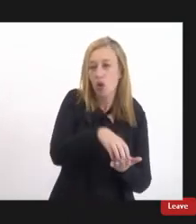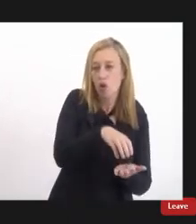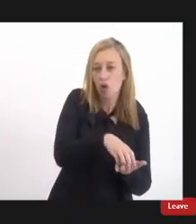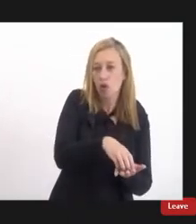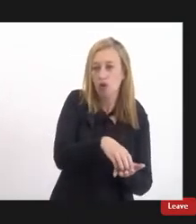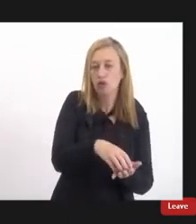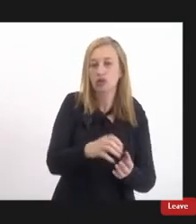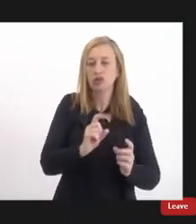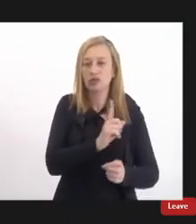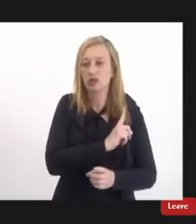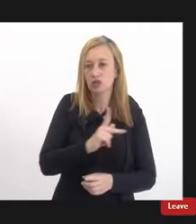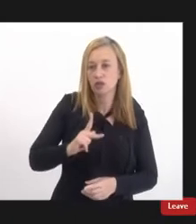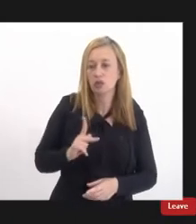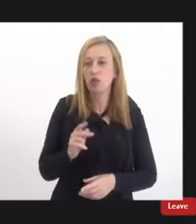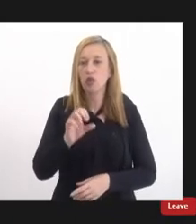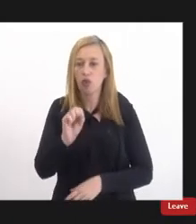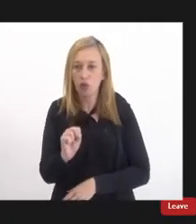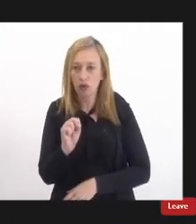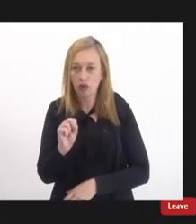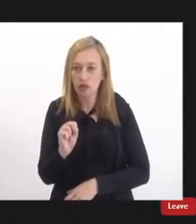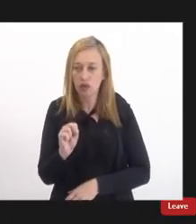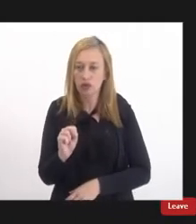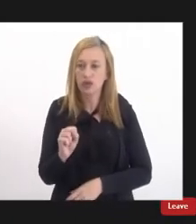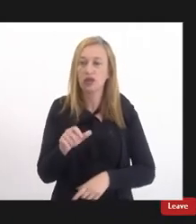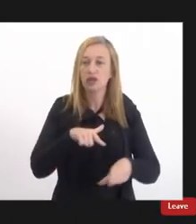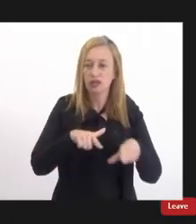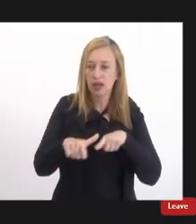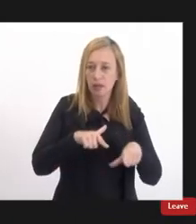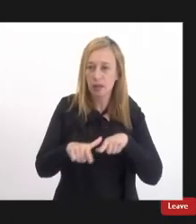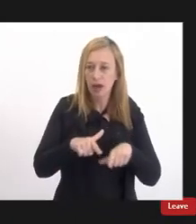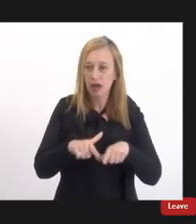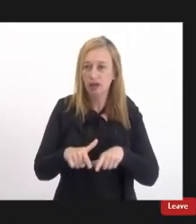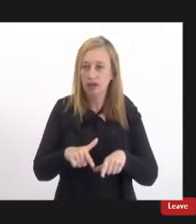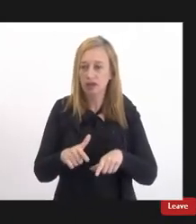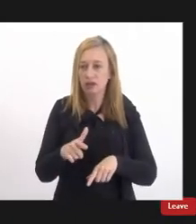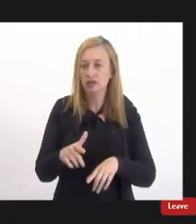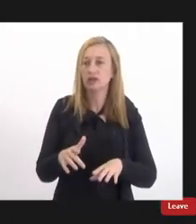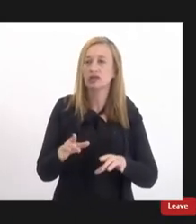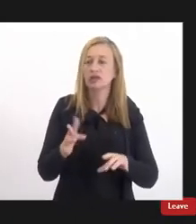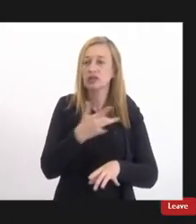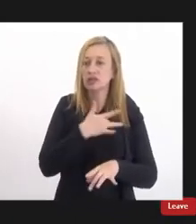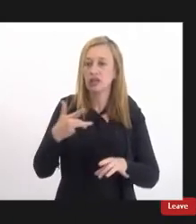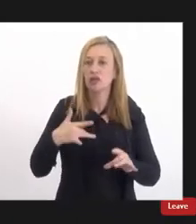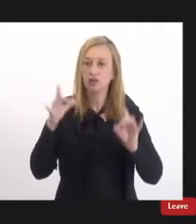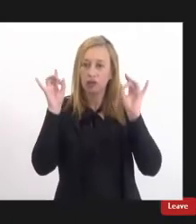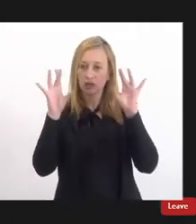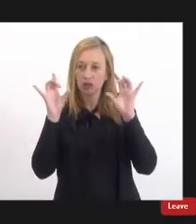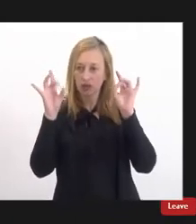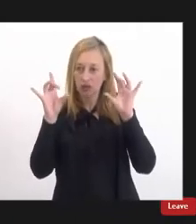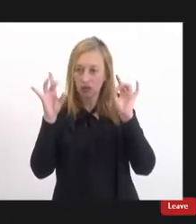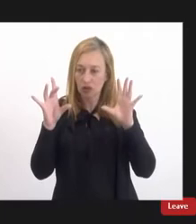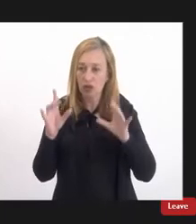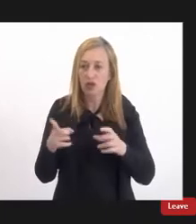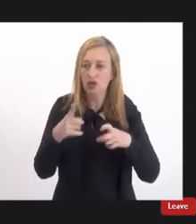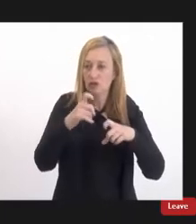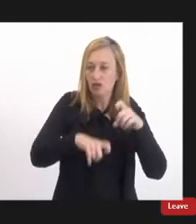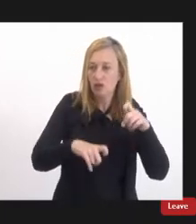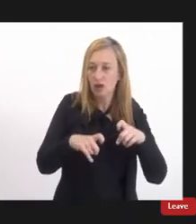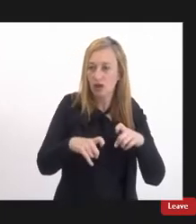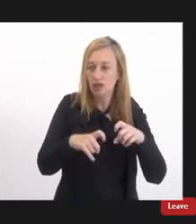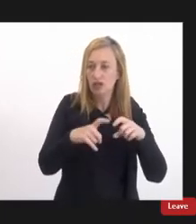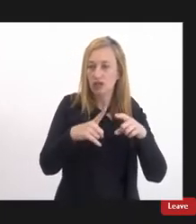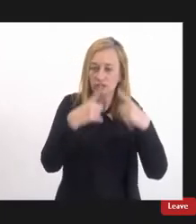pública 8 serviços de saúde especializado para atendimento dos casos de violência mulher